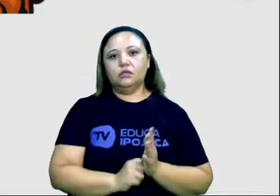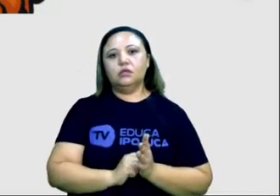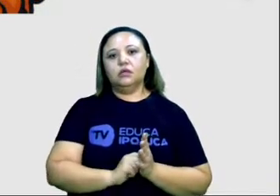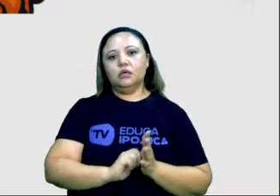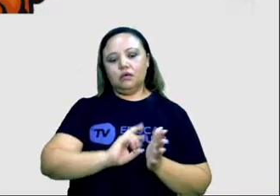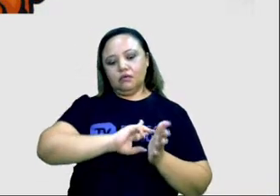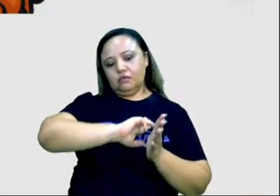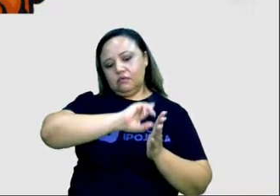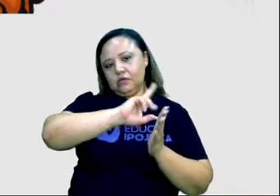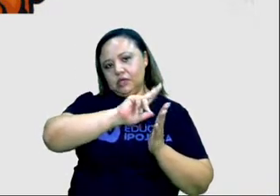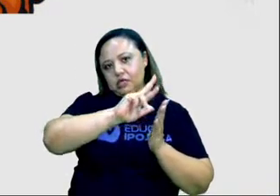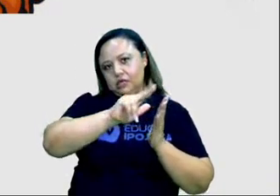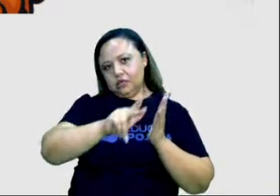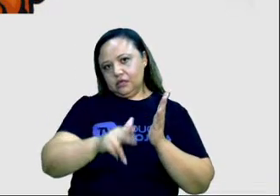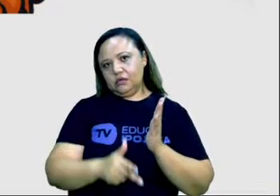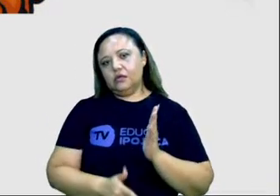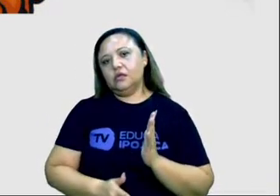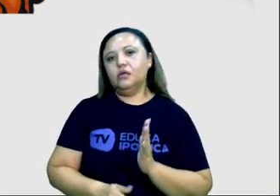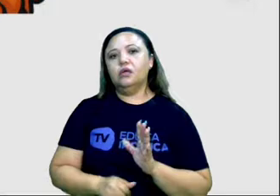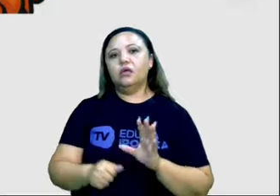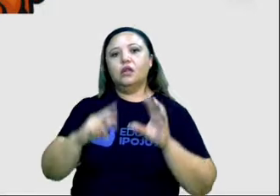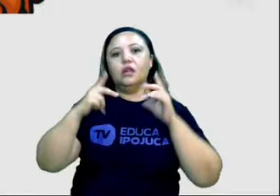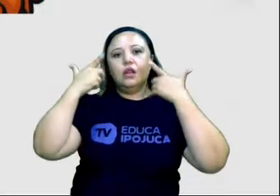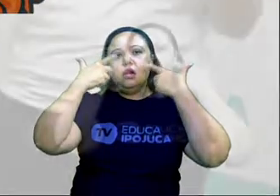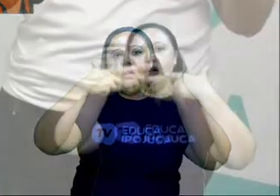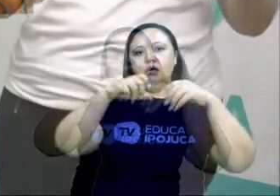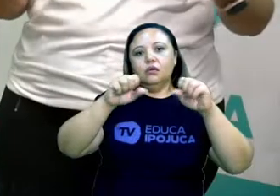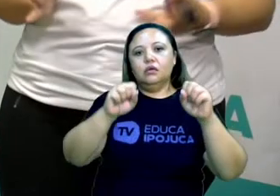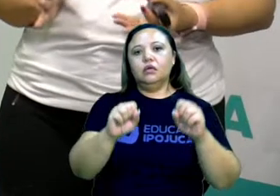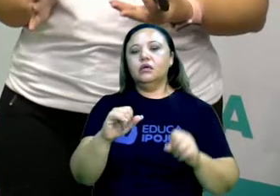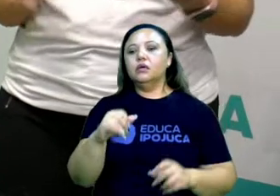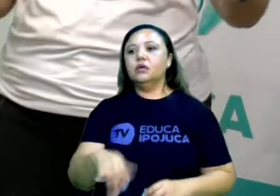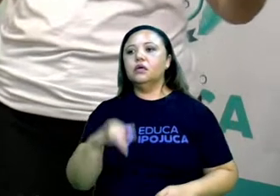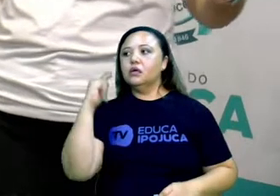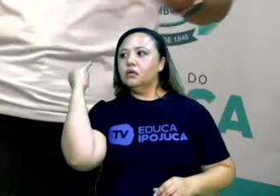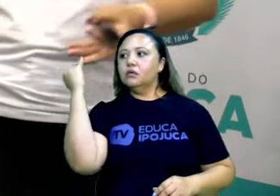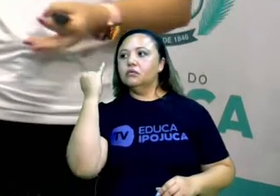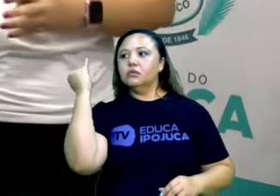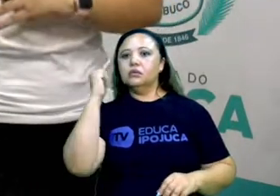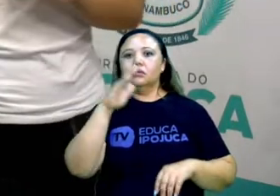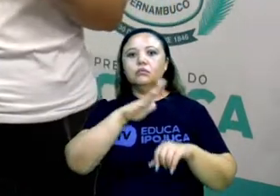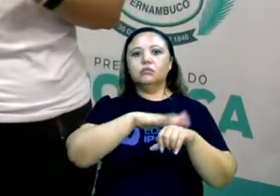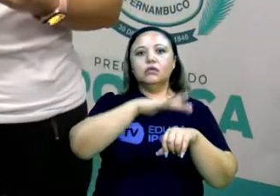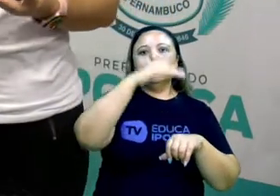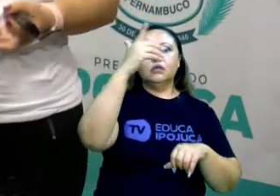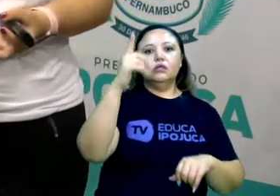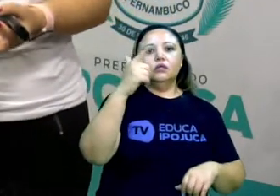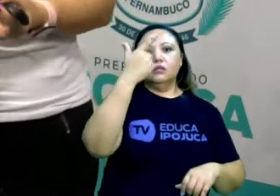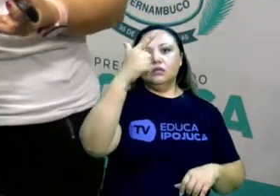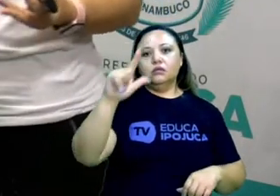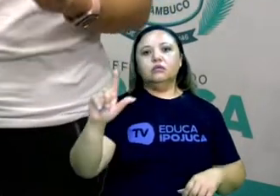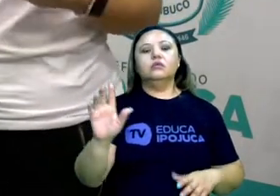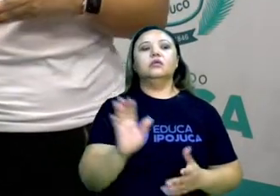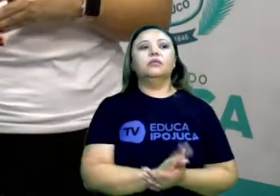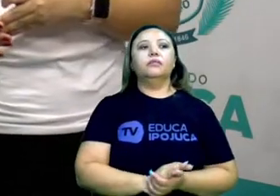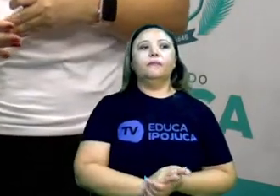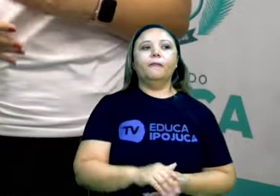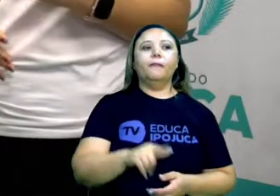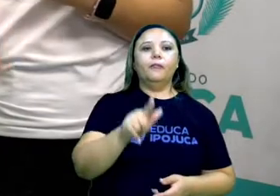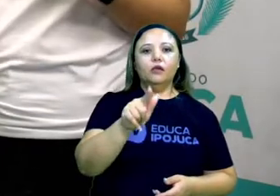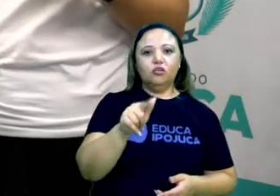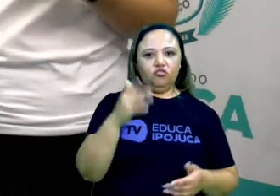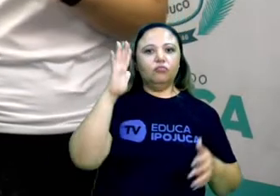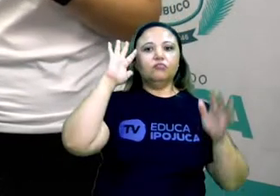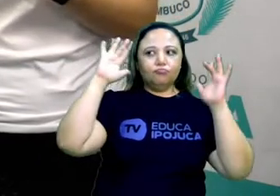linguística é mais importante do que outra? Então espero que vocês tenham refletido sobre isso diante das nossas aulas, sobre esse